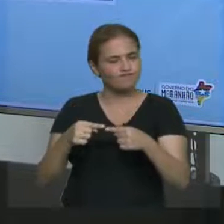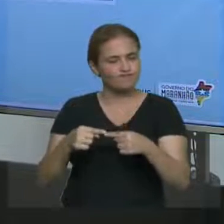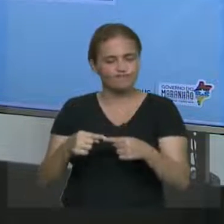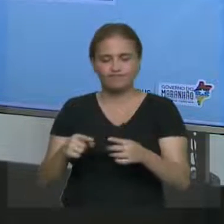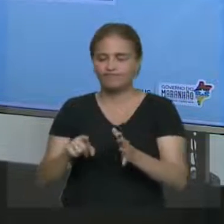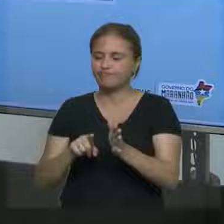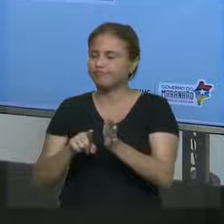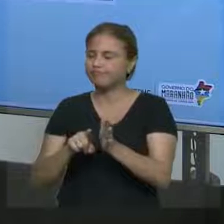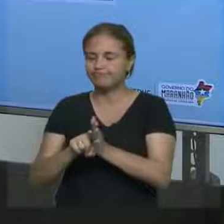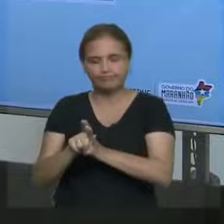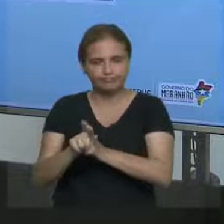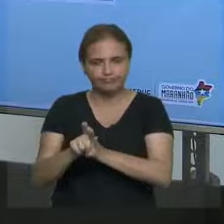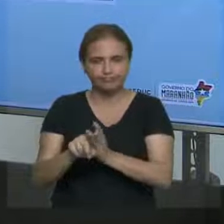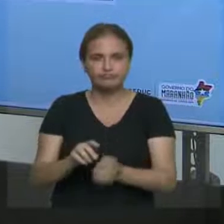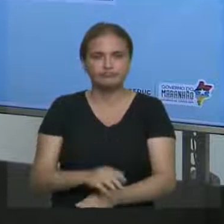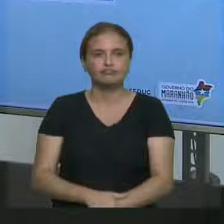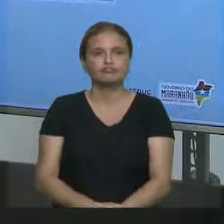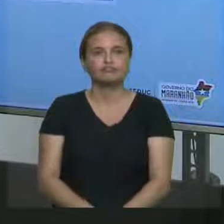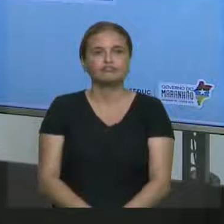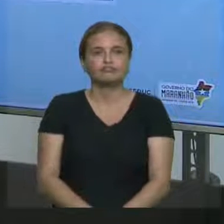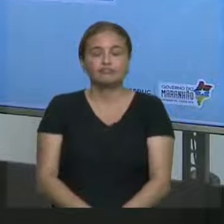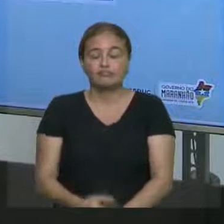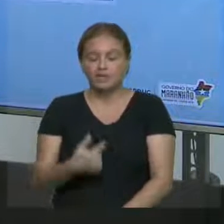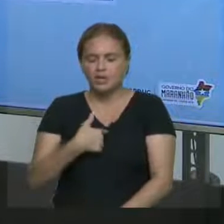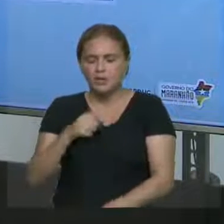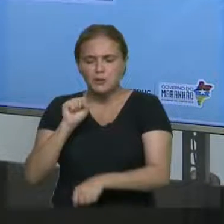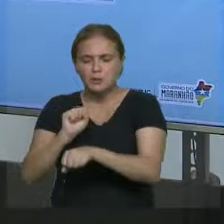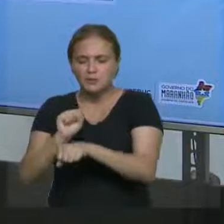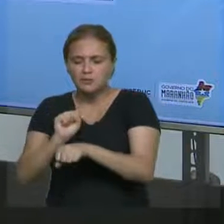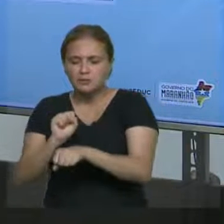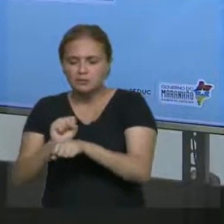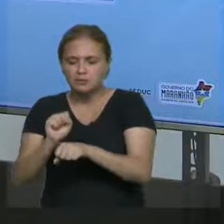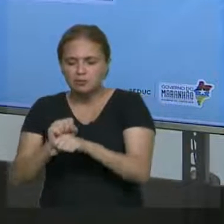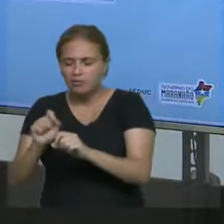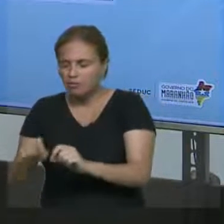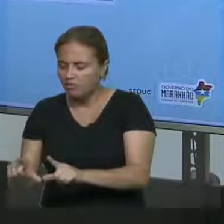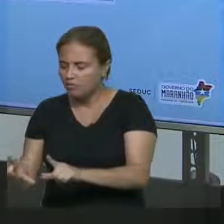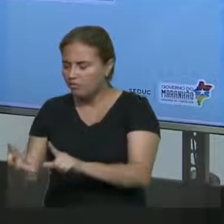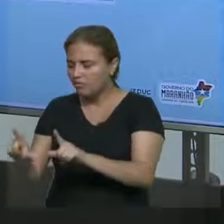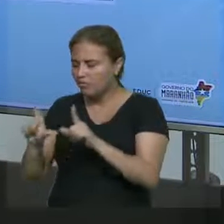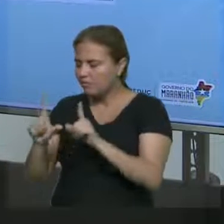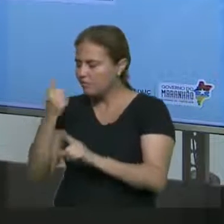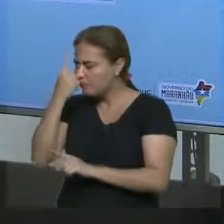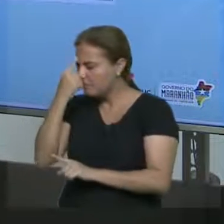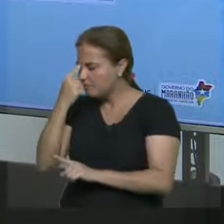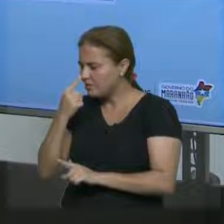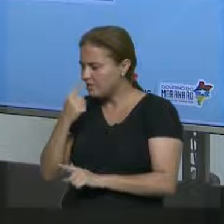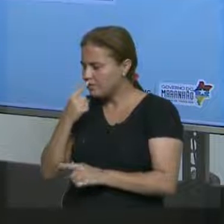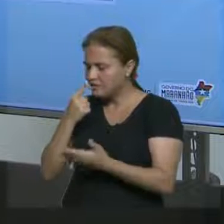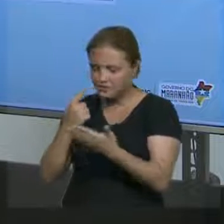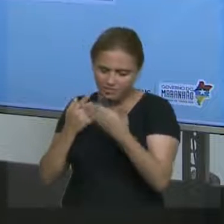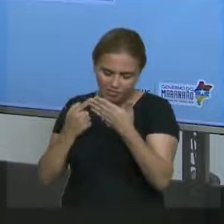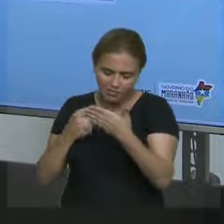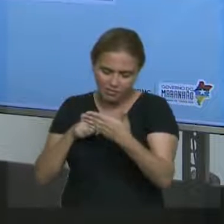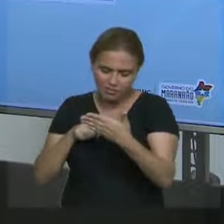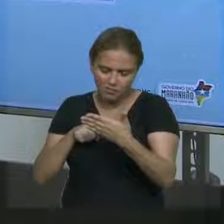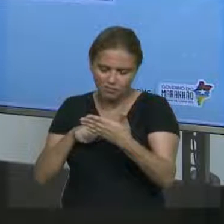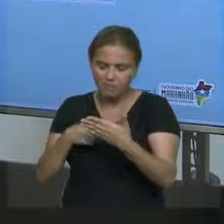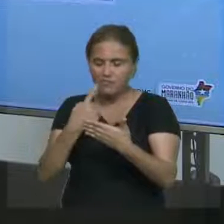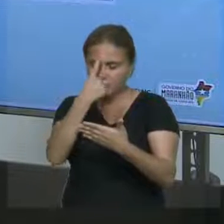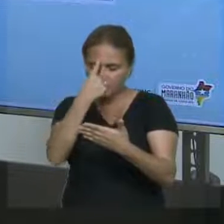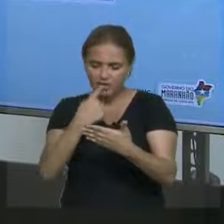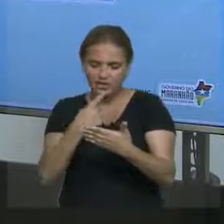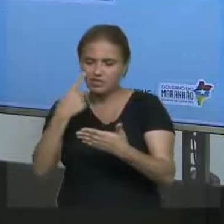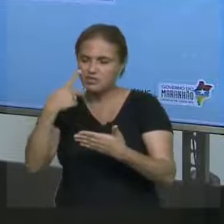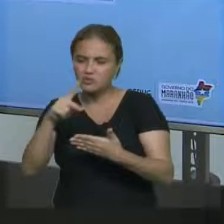receive a picture from you. Eu espero ansiosamente receber uma foto sua, uma gravura sua. Então, não tem a ver com a pergunta que foi